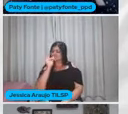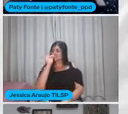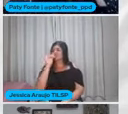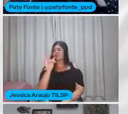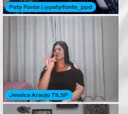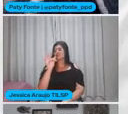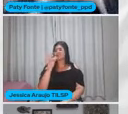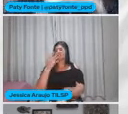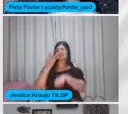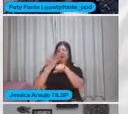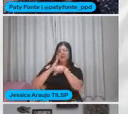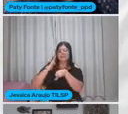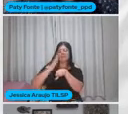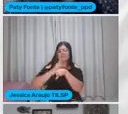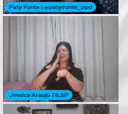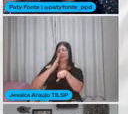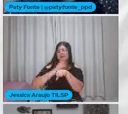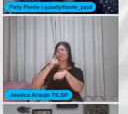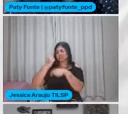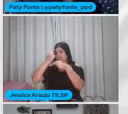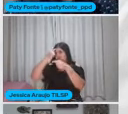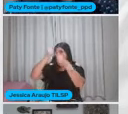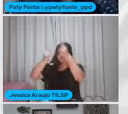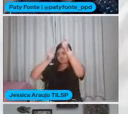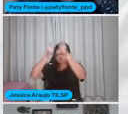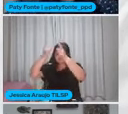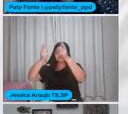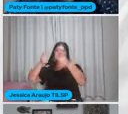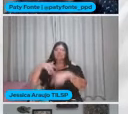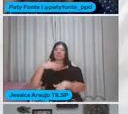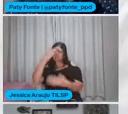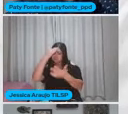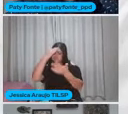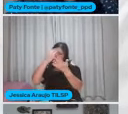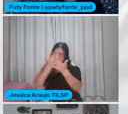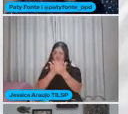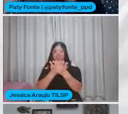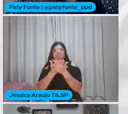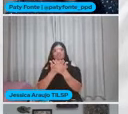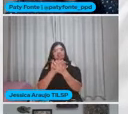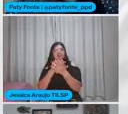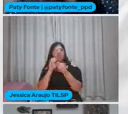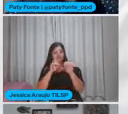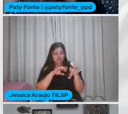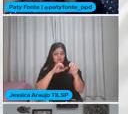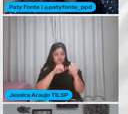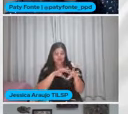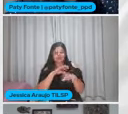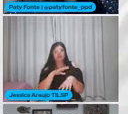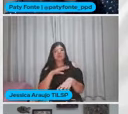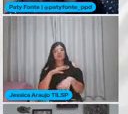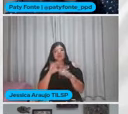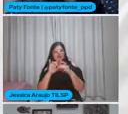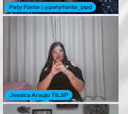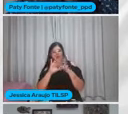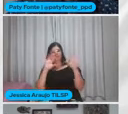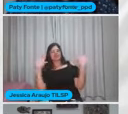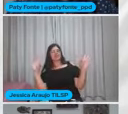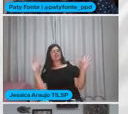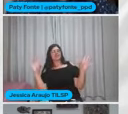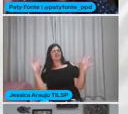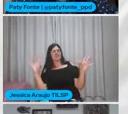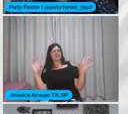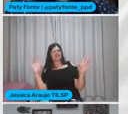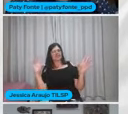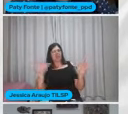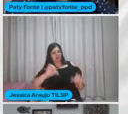Na prática Com as nossas ideias Com aquilo que a gente acredita De fazer uma educação Emancipadora Uma educação para